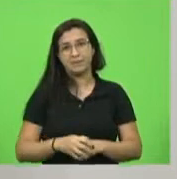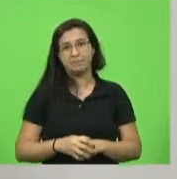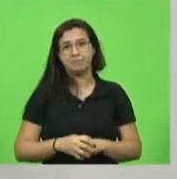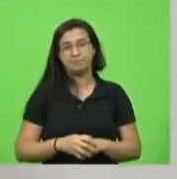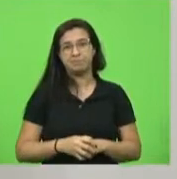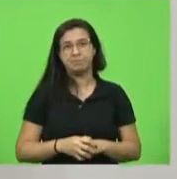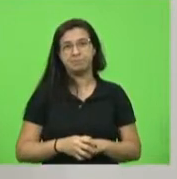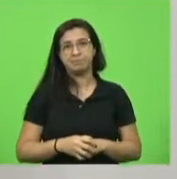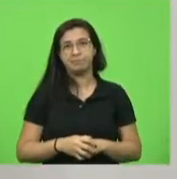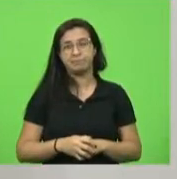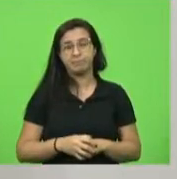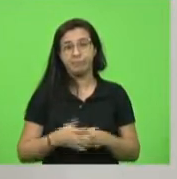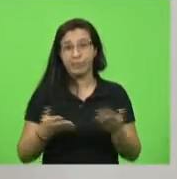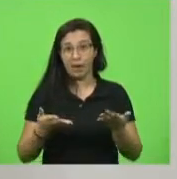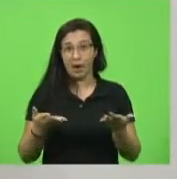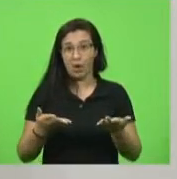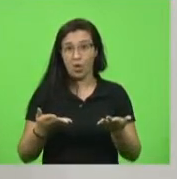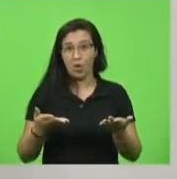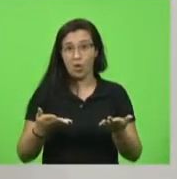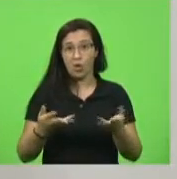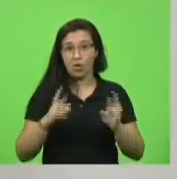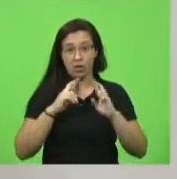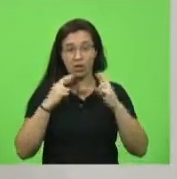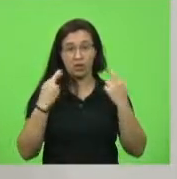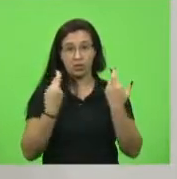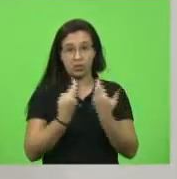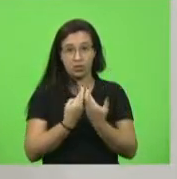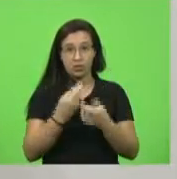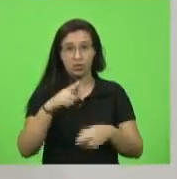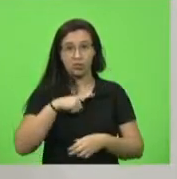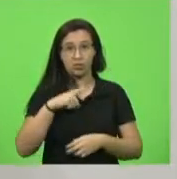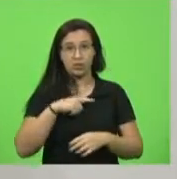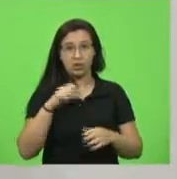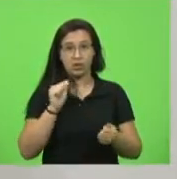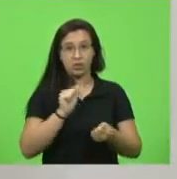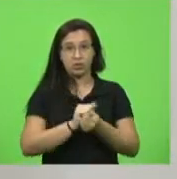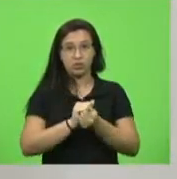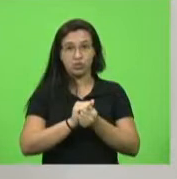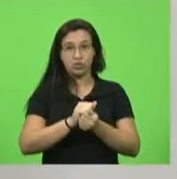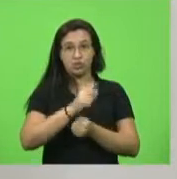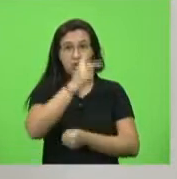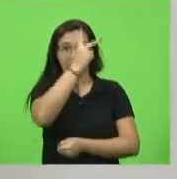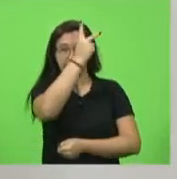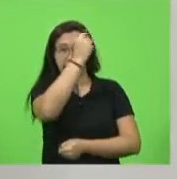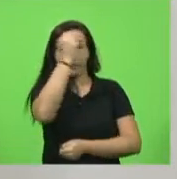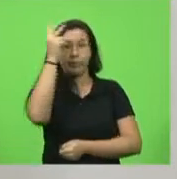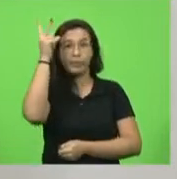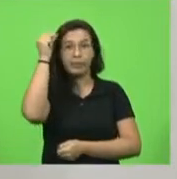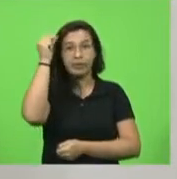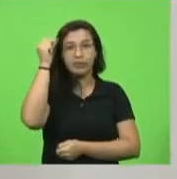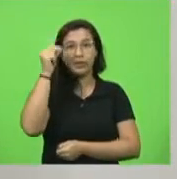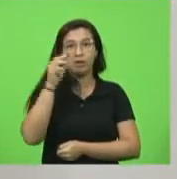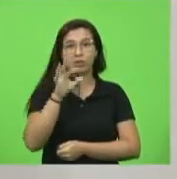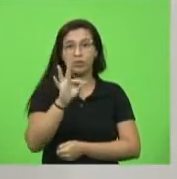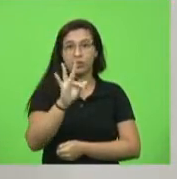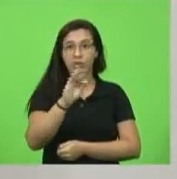inclusive, acontece uma reunião entre prefeitos, FECAM, governador, secretário